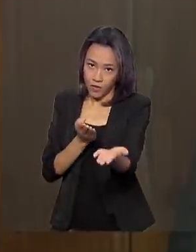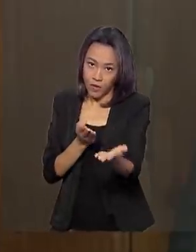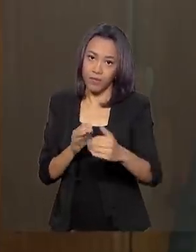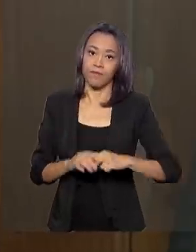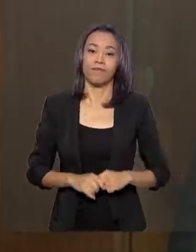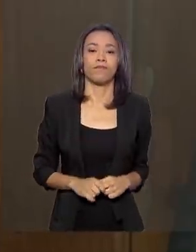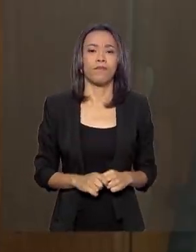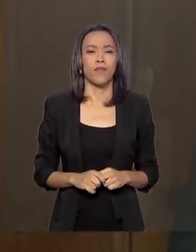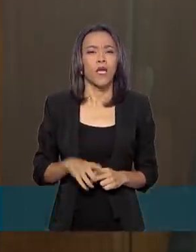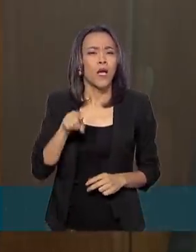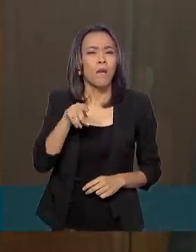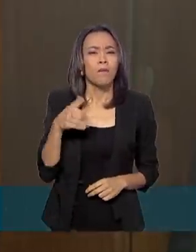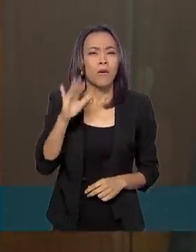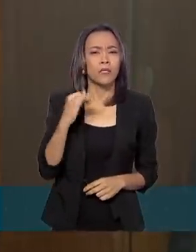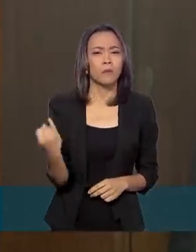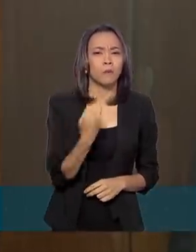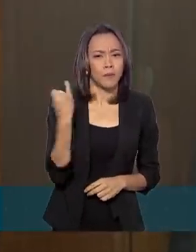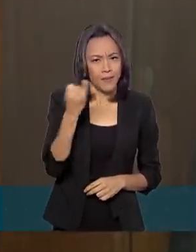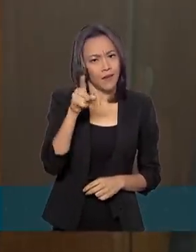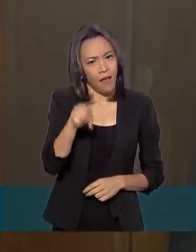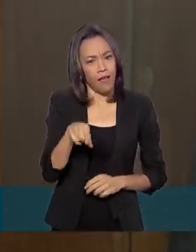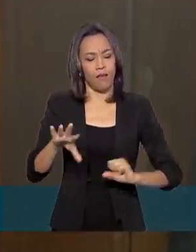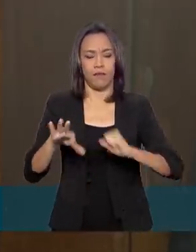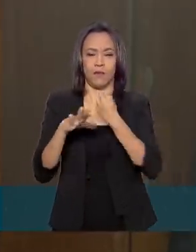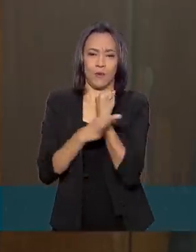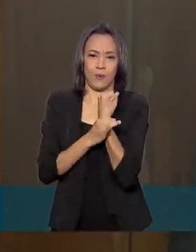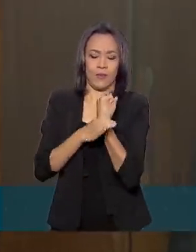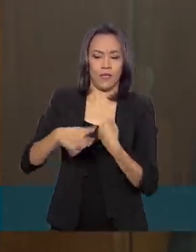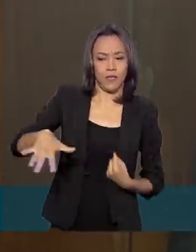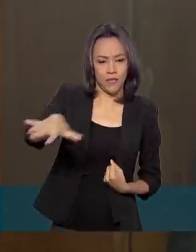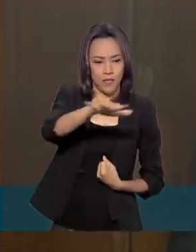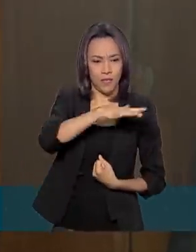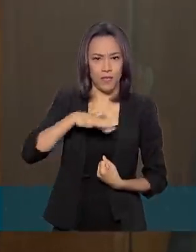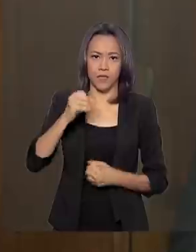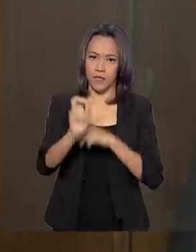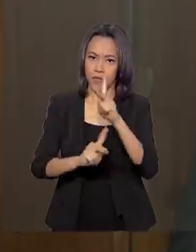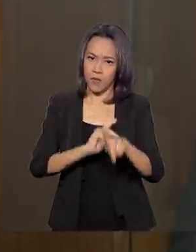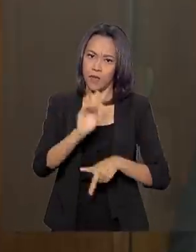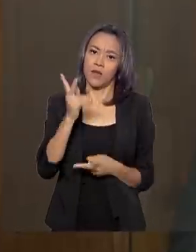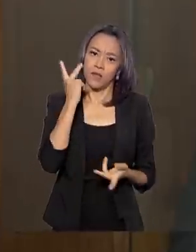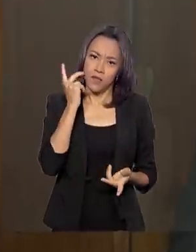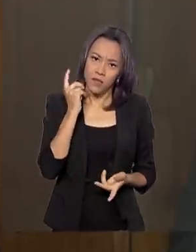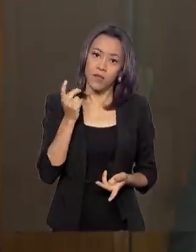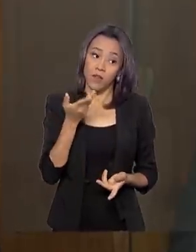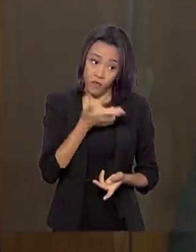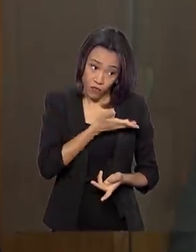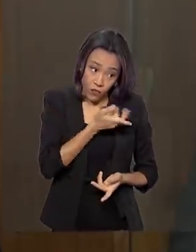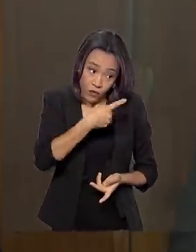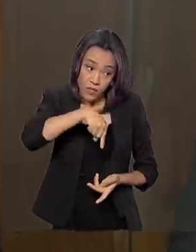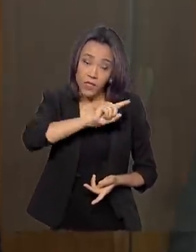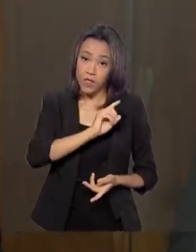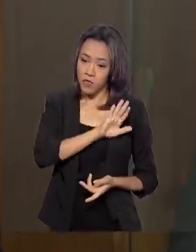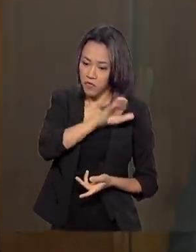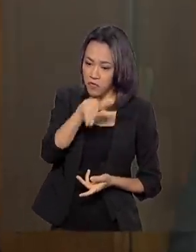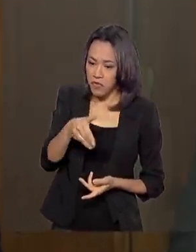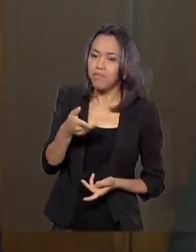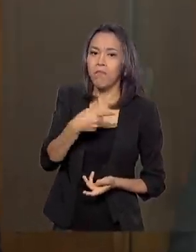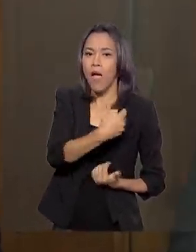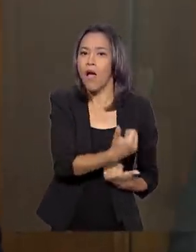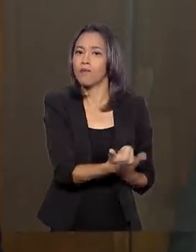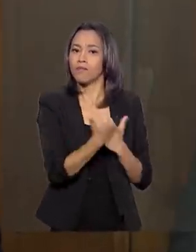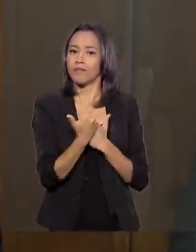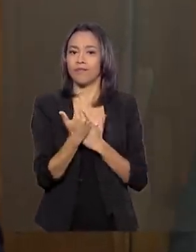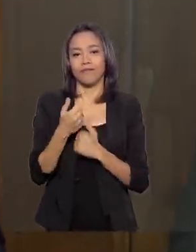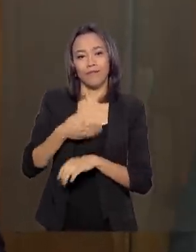mais importante para nós é a garantia da segurança da população cearense. O que os senhores estão fazendo aqui é ajudando o